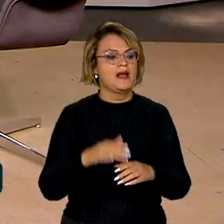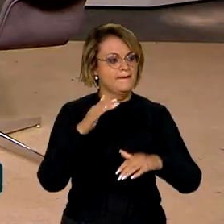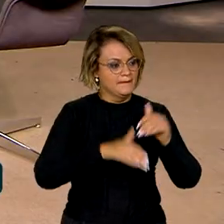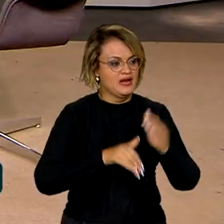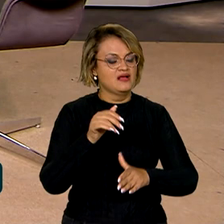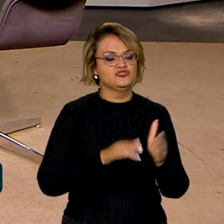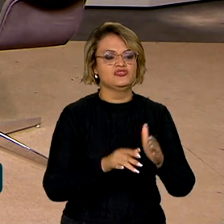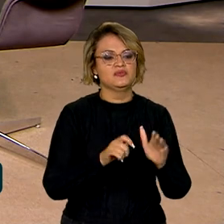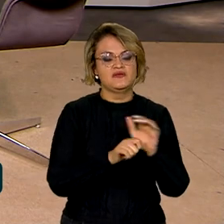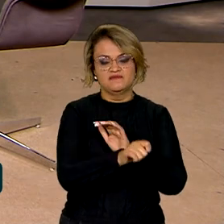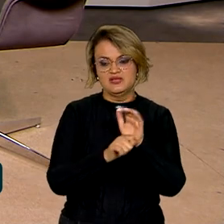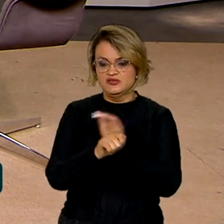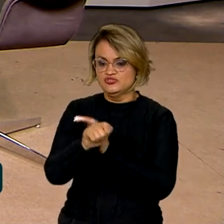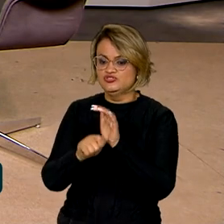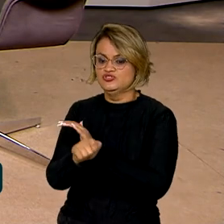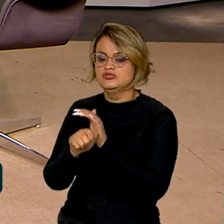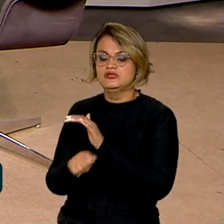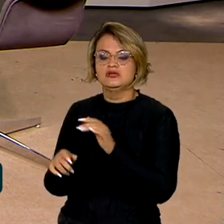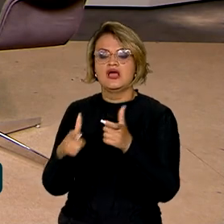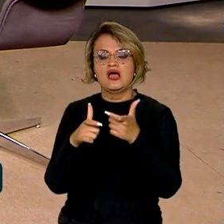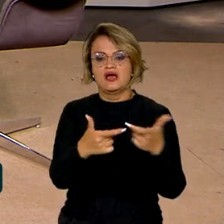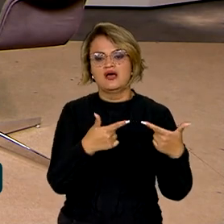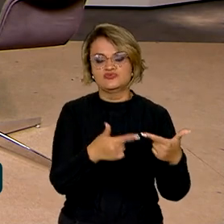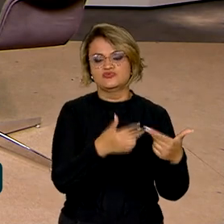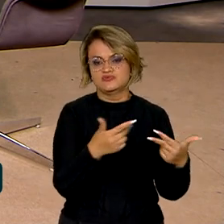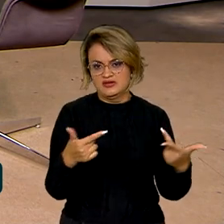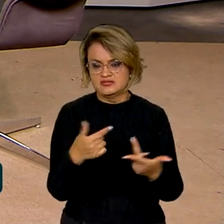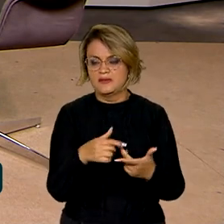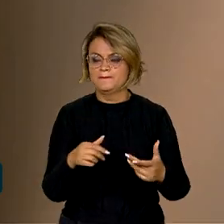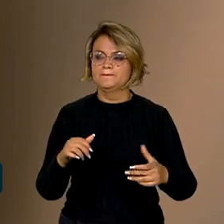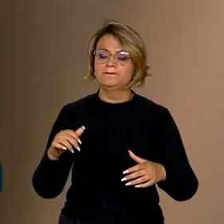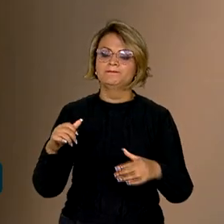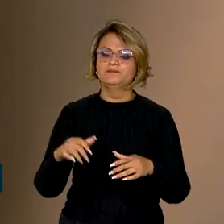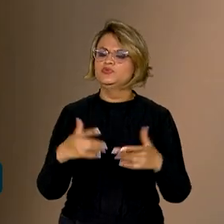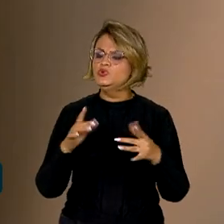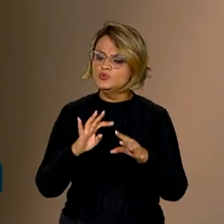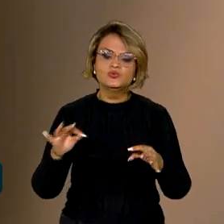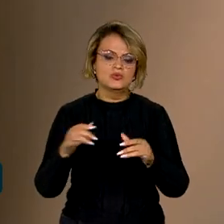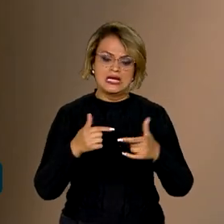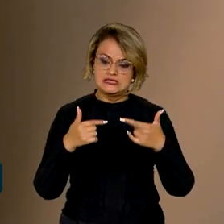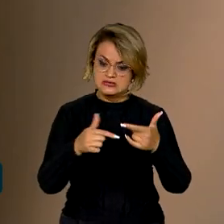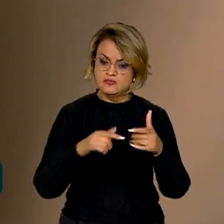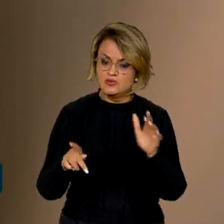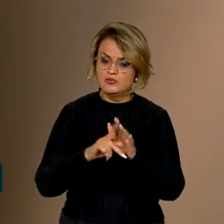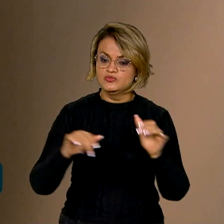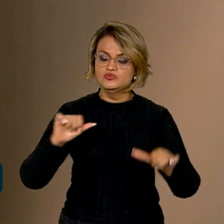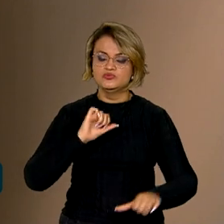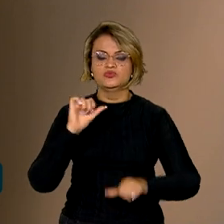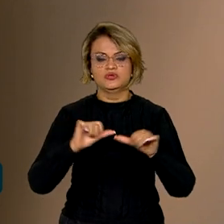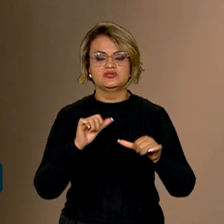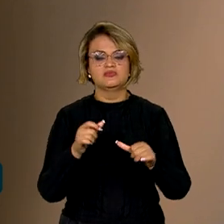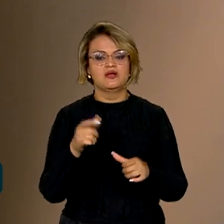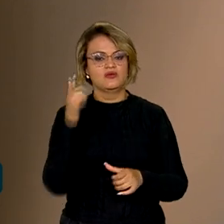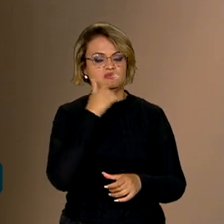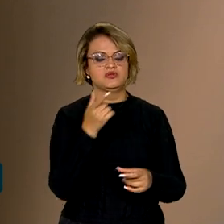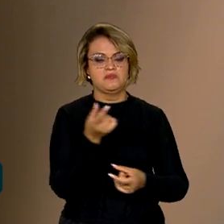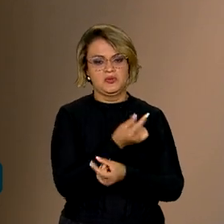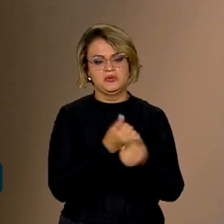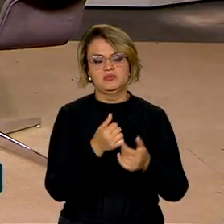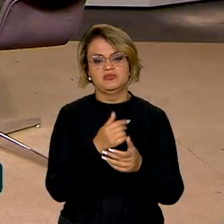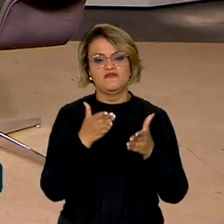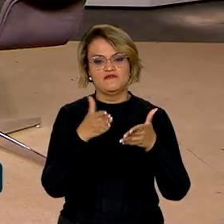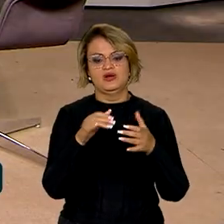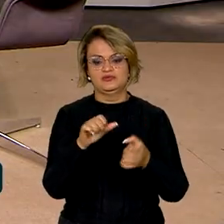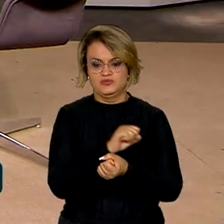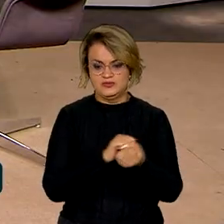financiando isso que a gente estava comentando, mudanças. É toda a ação de transição para uma economia verde. Perfeito.